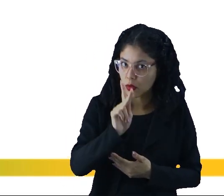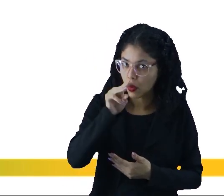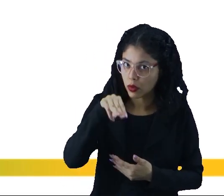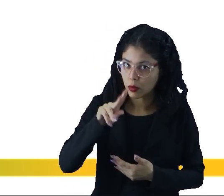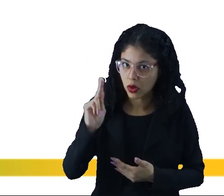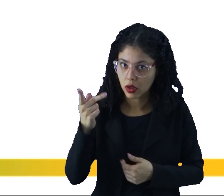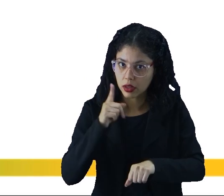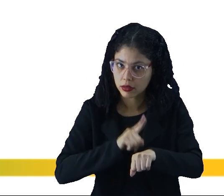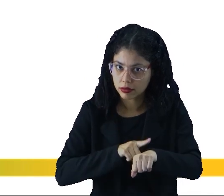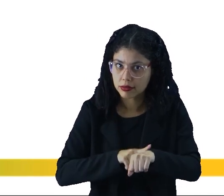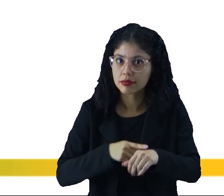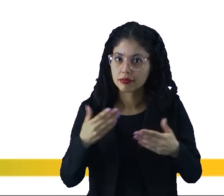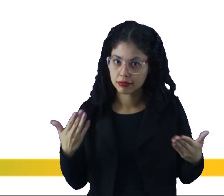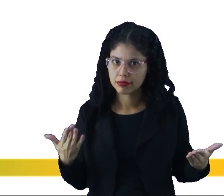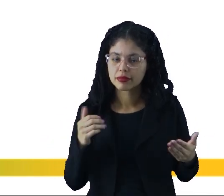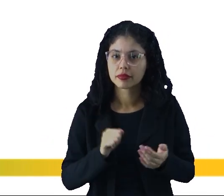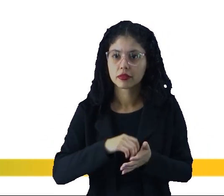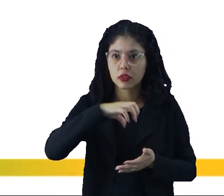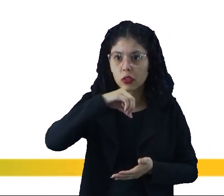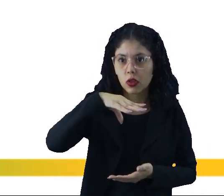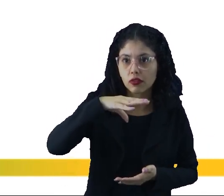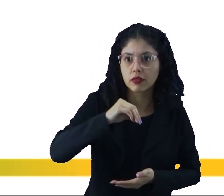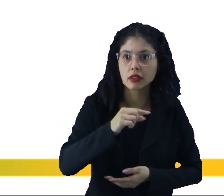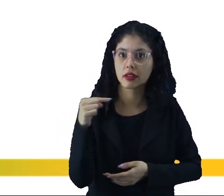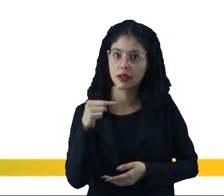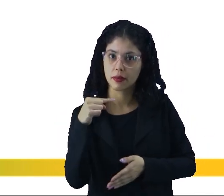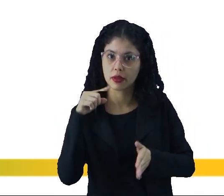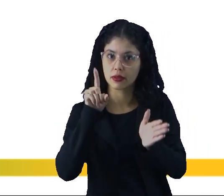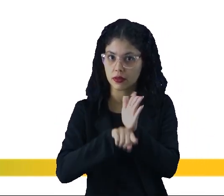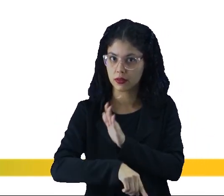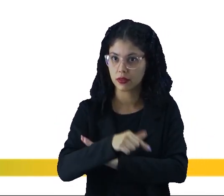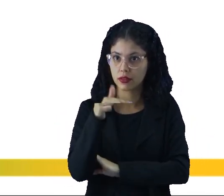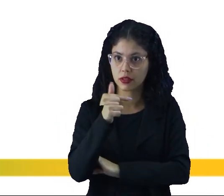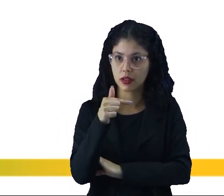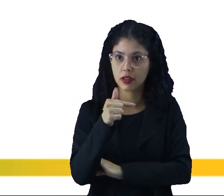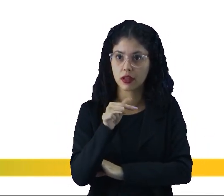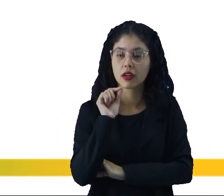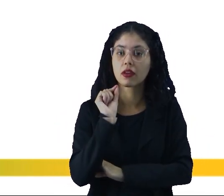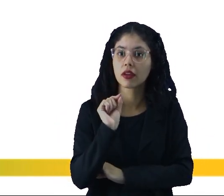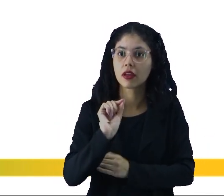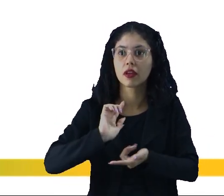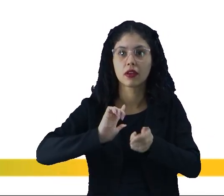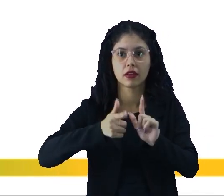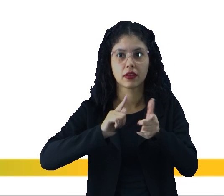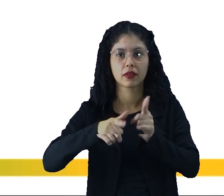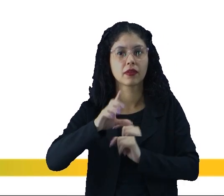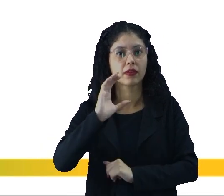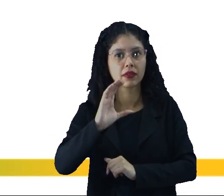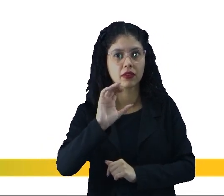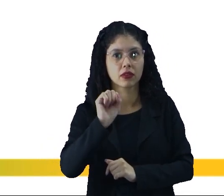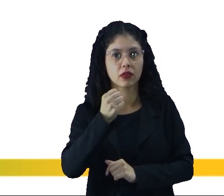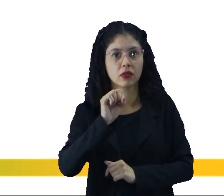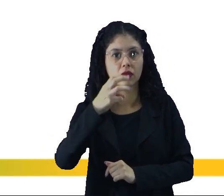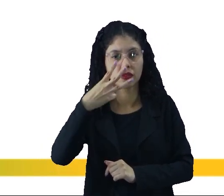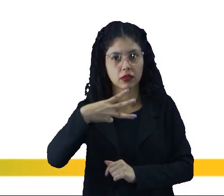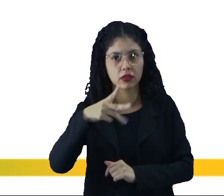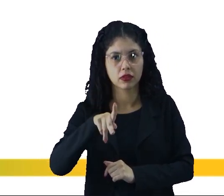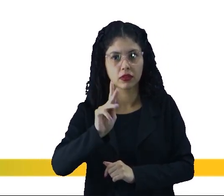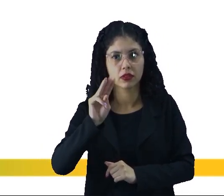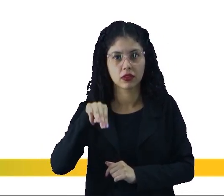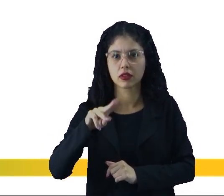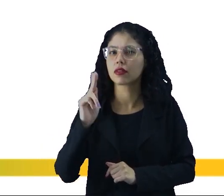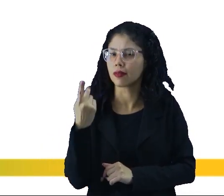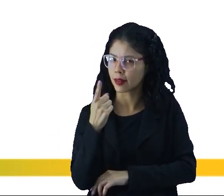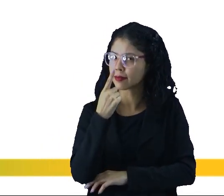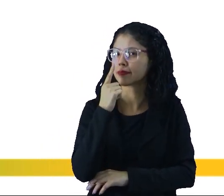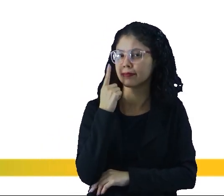km por hora então 90 menos 7 vai dar alternativa C olha